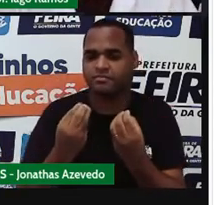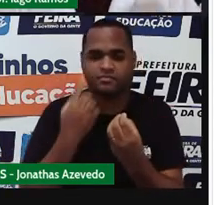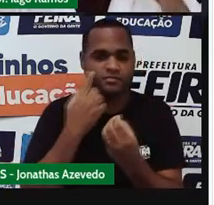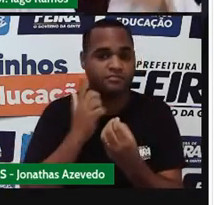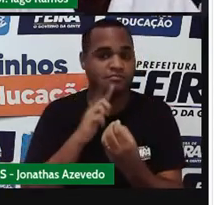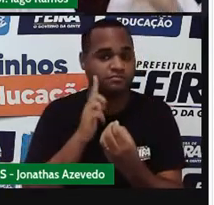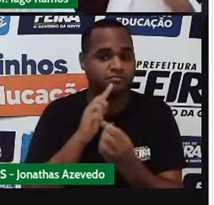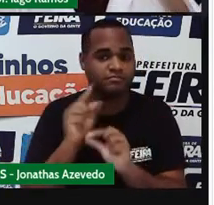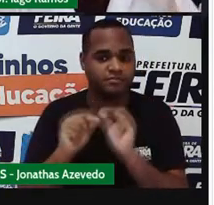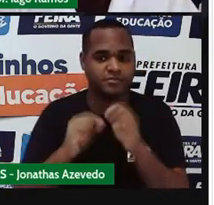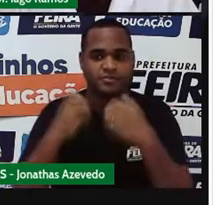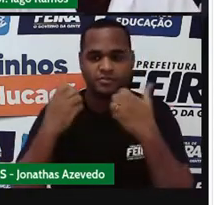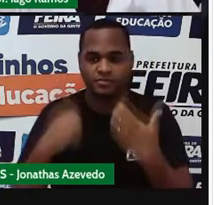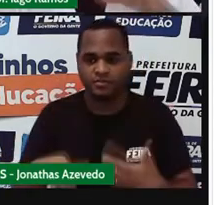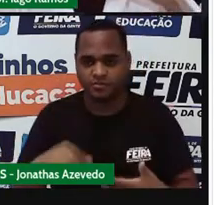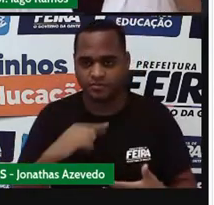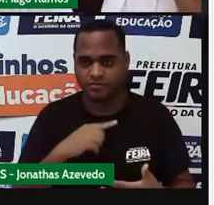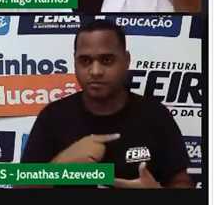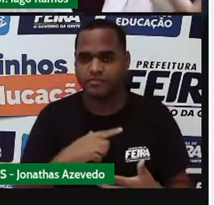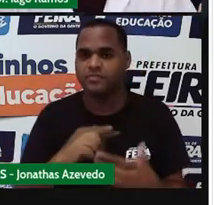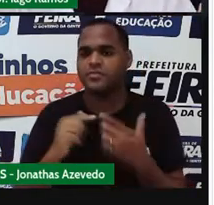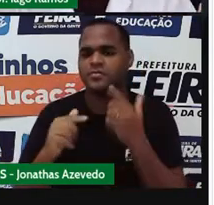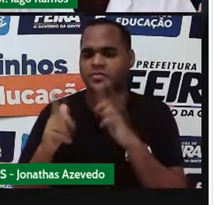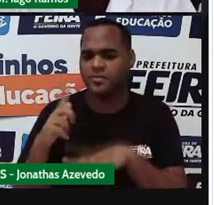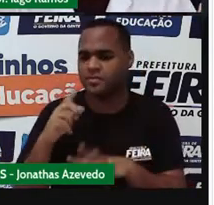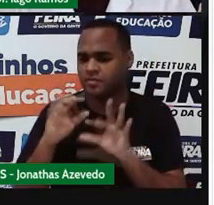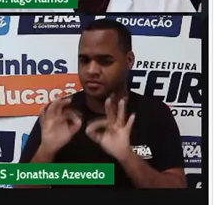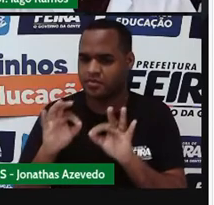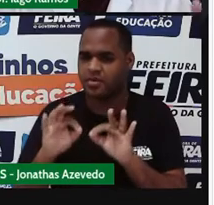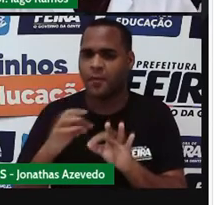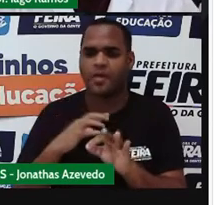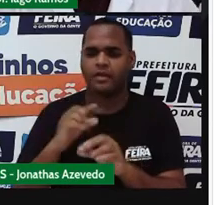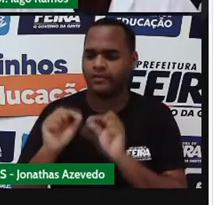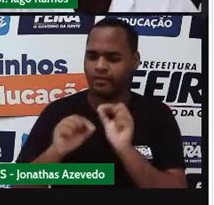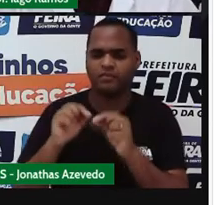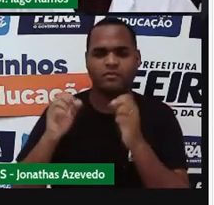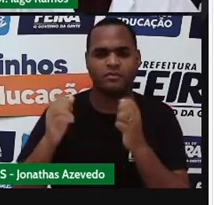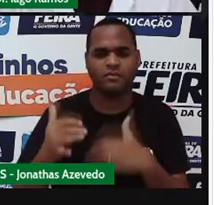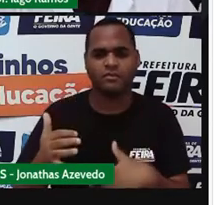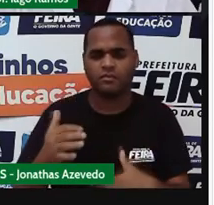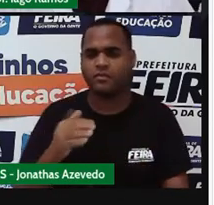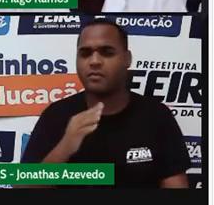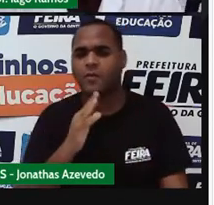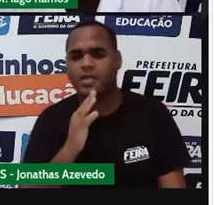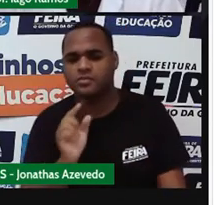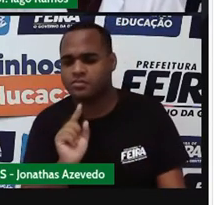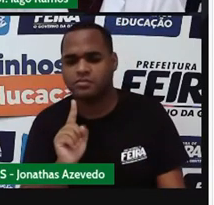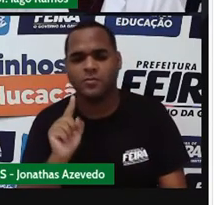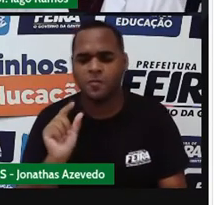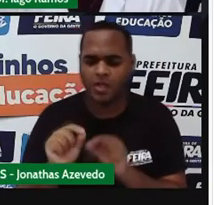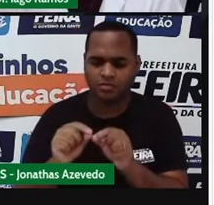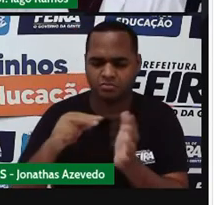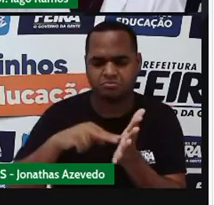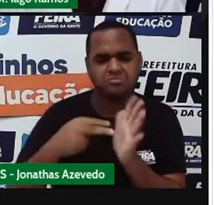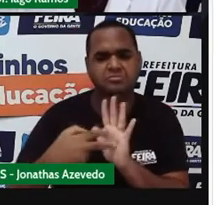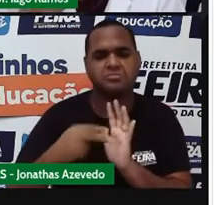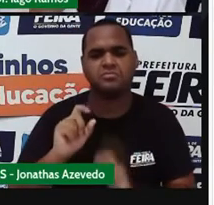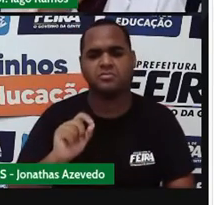equação? E o que é que significa equação? Então, vem comigo, porque a gente vai descobrir essas coisas